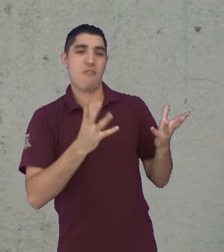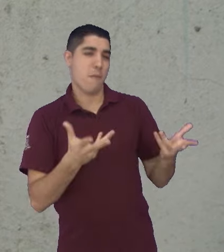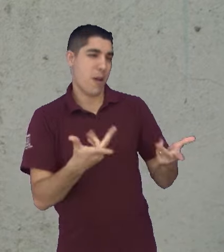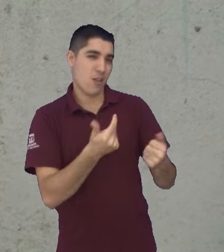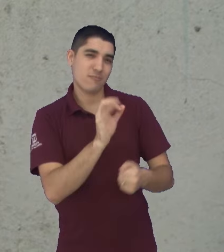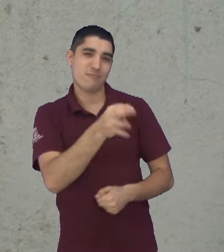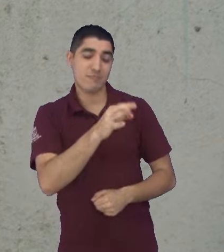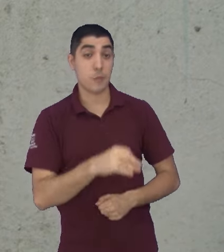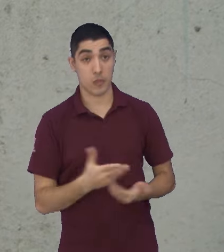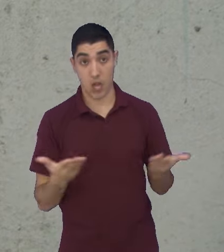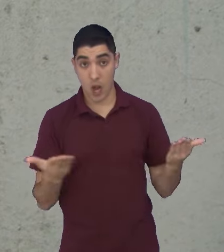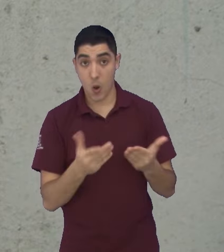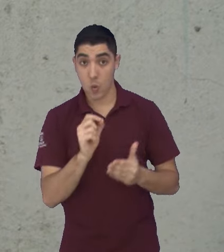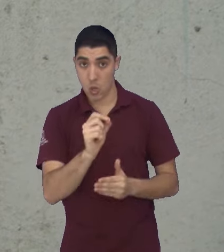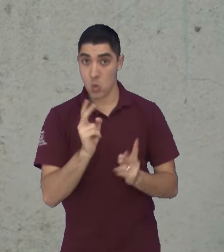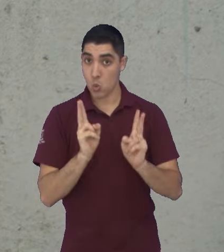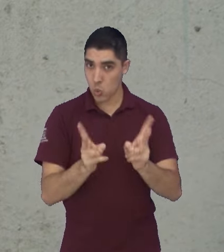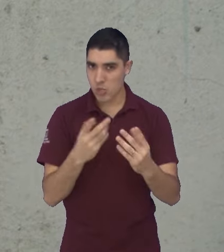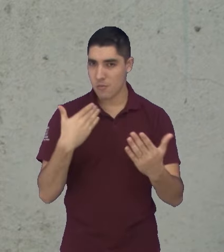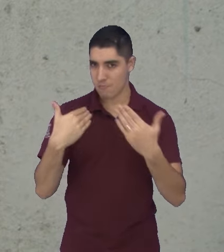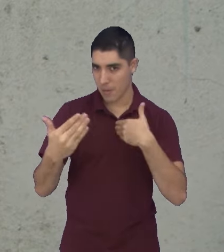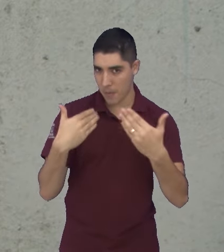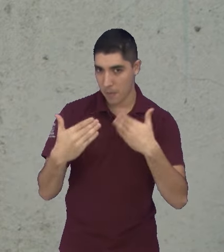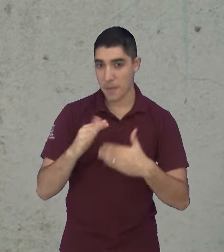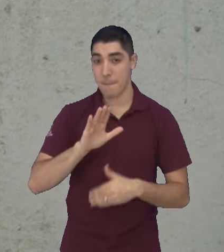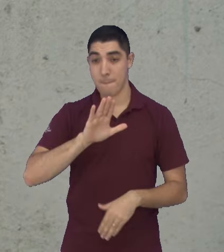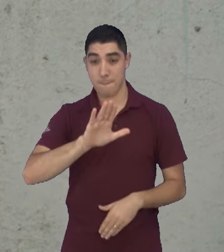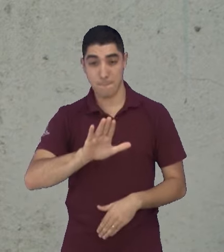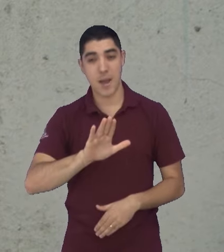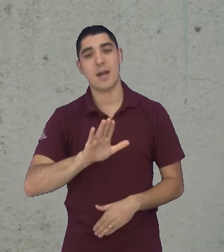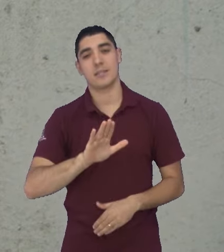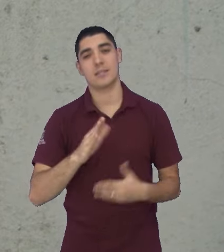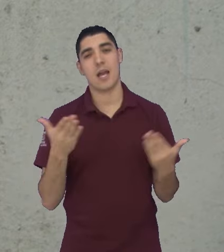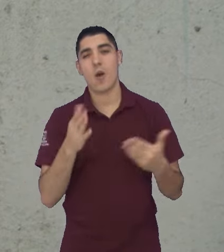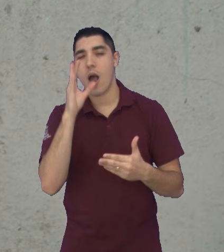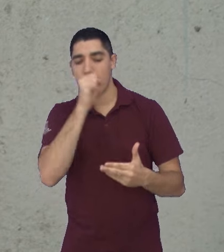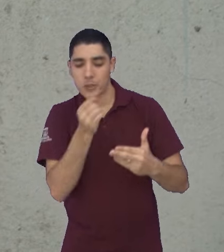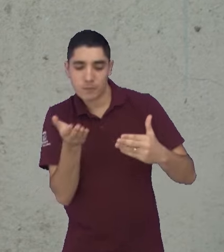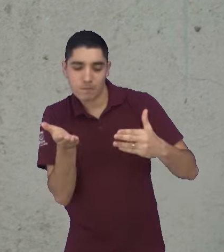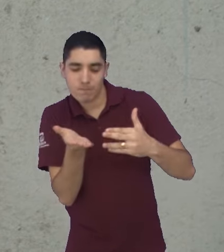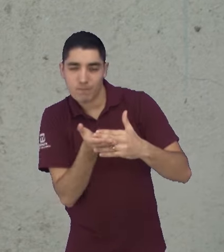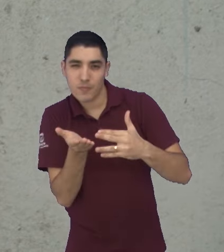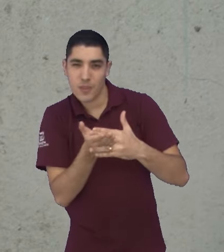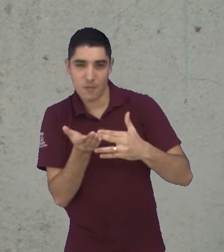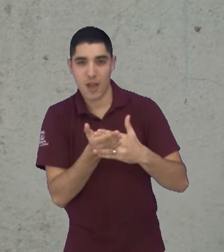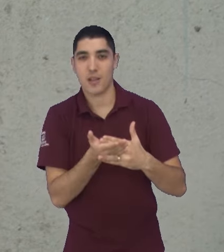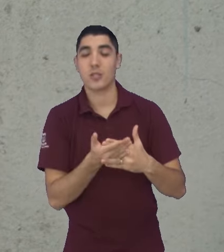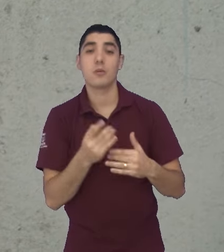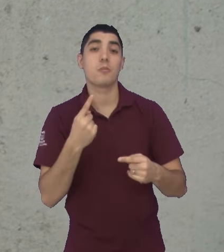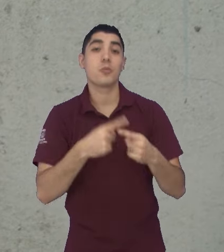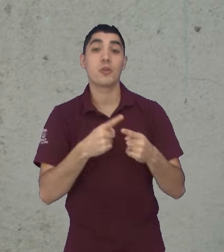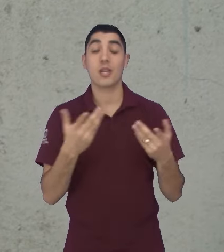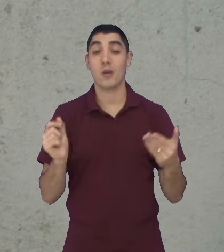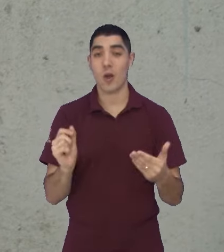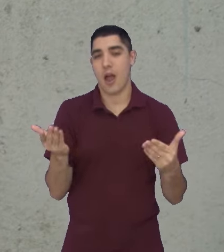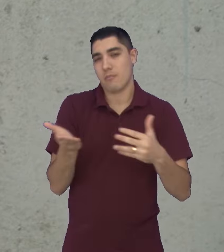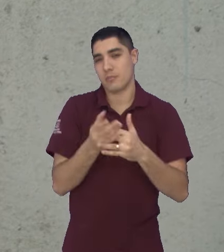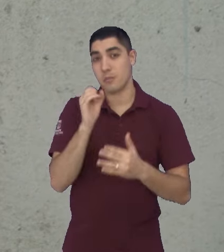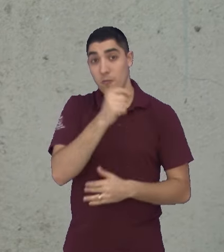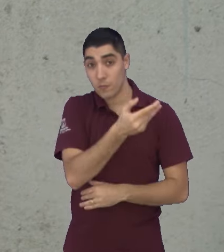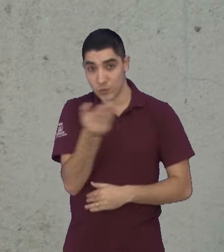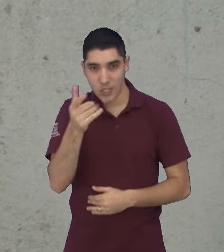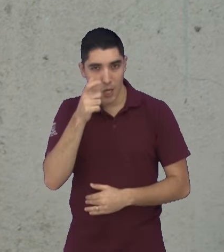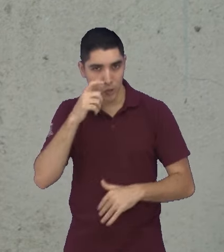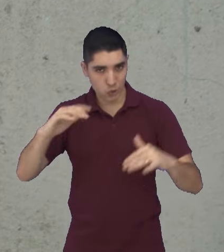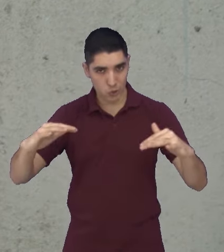isso. Tati, a gente vai continuar aqui ainda no segundo bloco, Fica aqui comigo, a vai fazer só uma pausa aqui no nosso papo para chamar o intervalo. Então, você que está aí nos